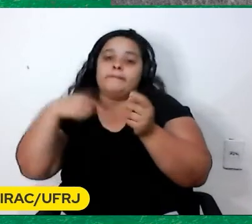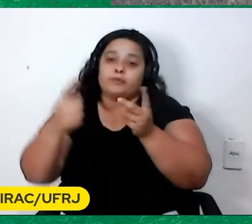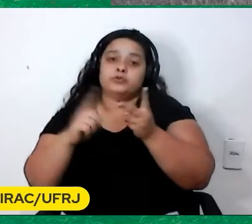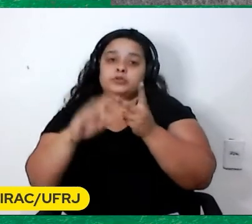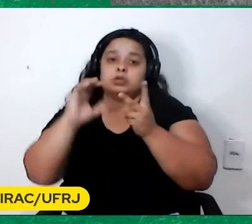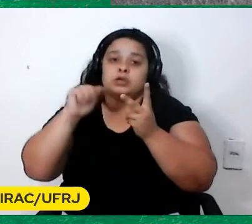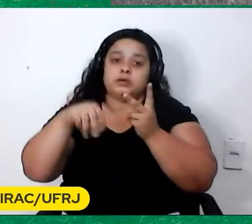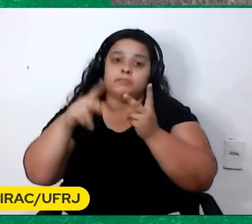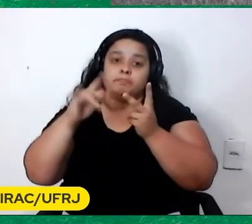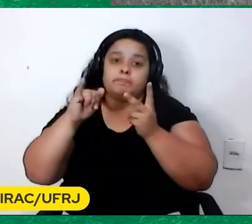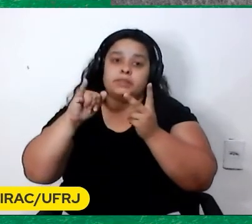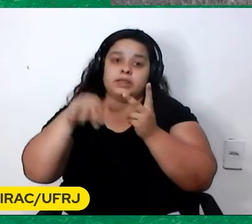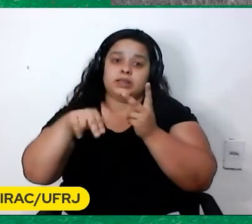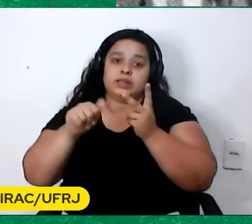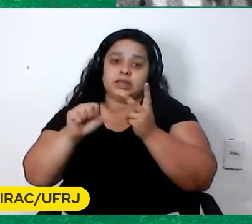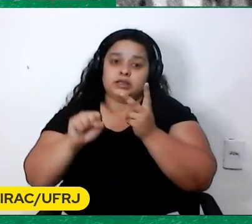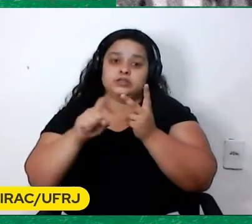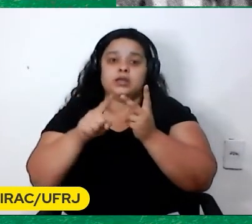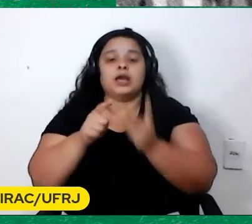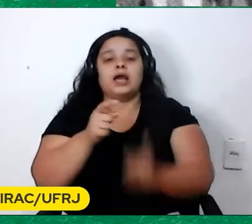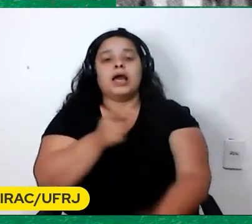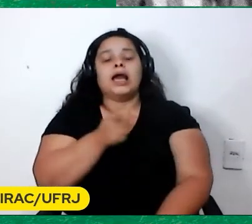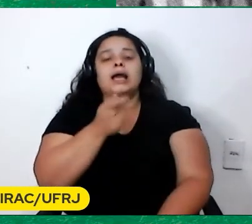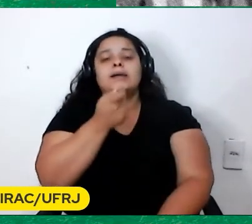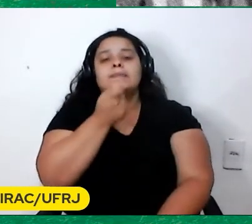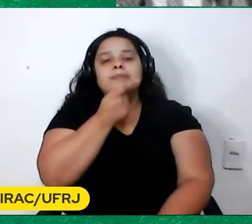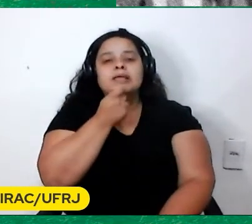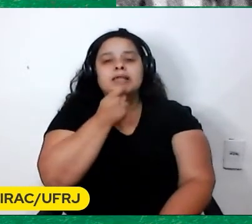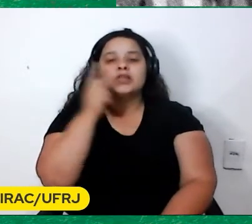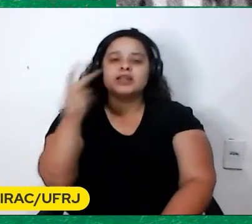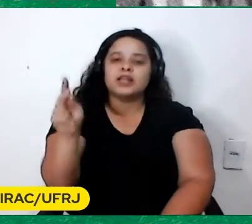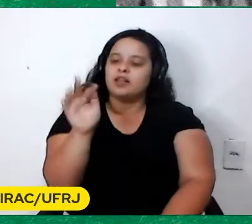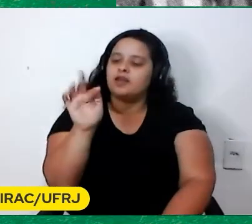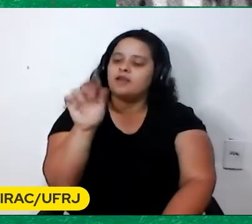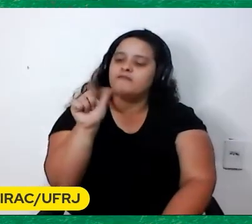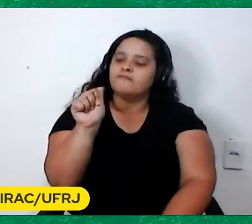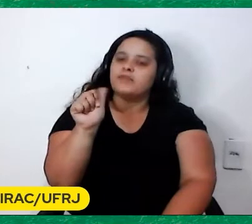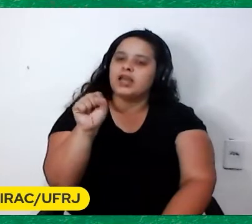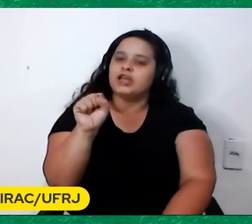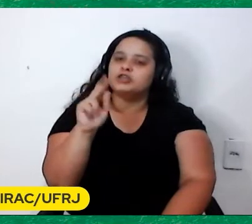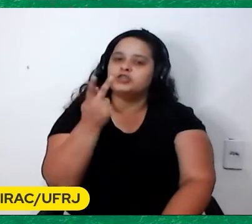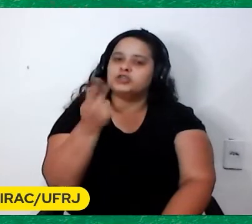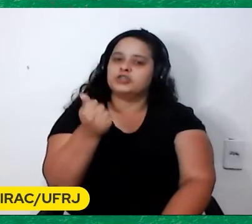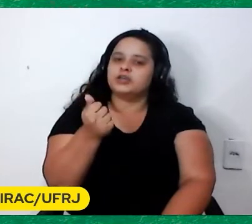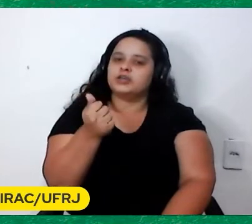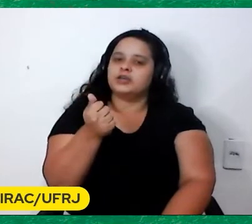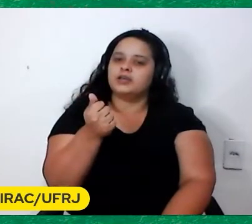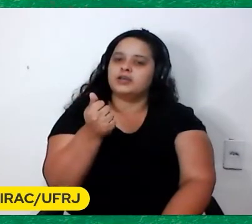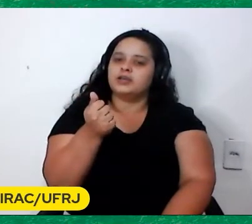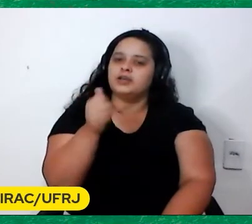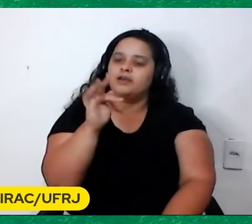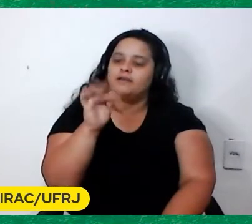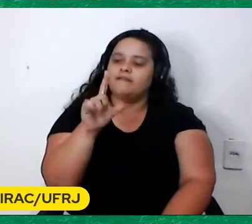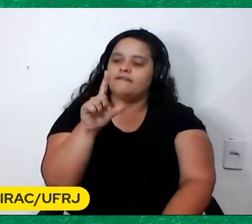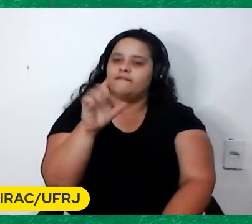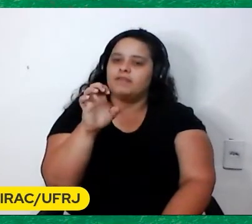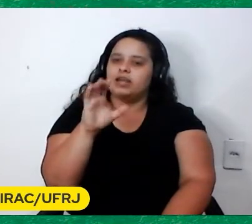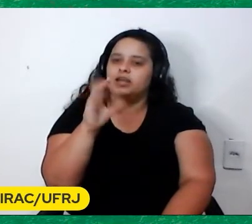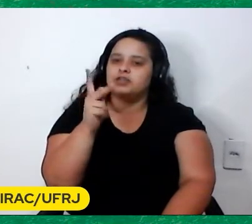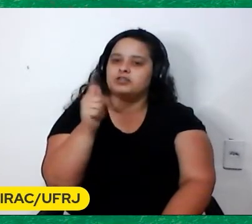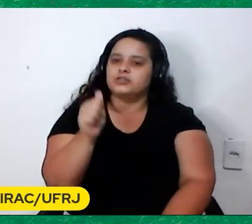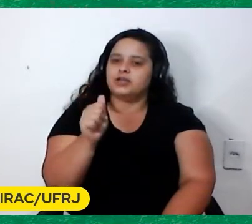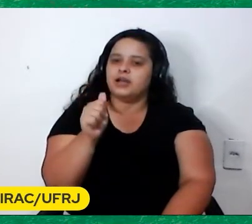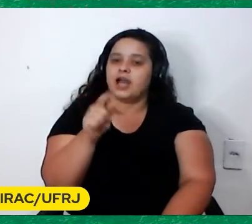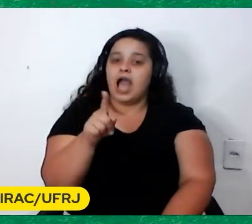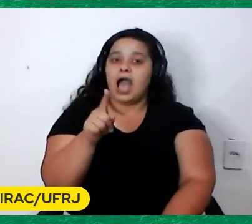apelido dele O apelido dele Era Flecha Flecha Flecha Olha Porque ele era muito franzino Mas